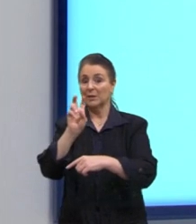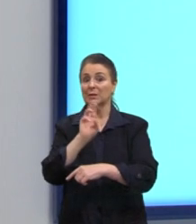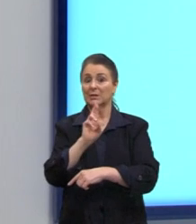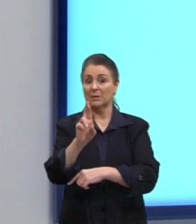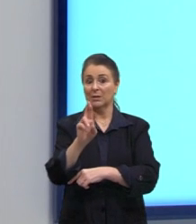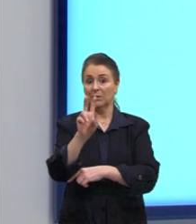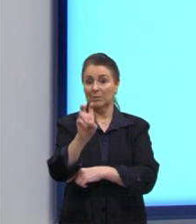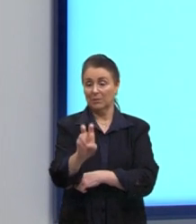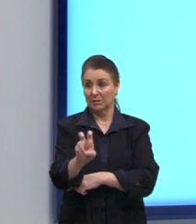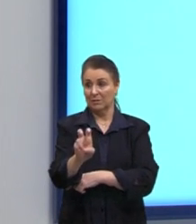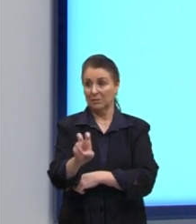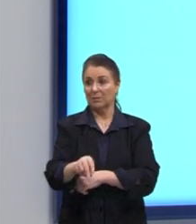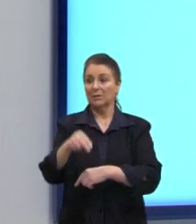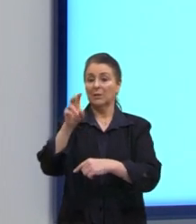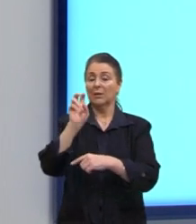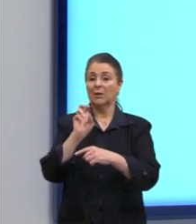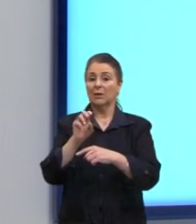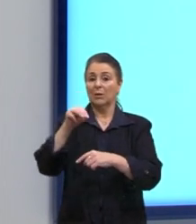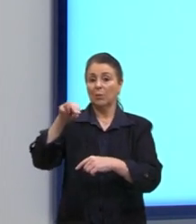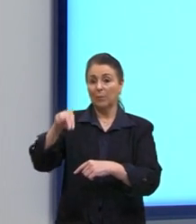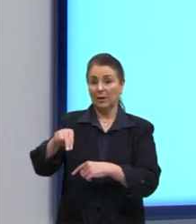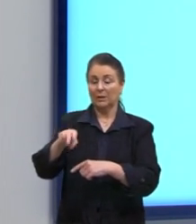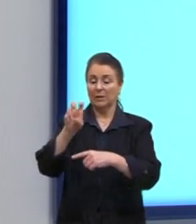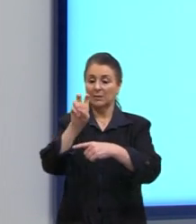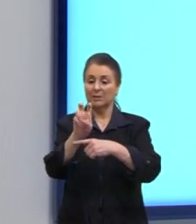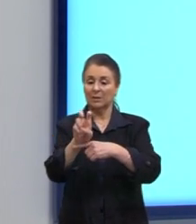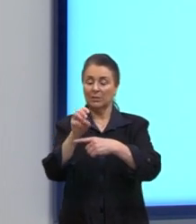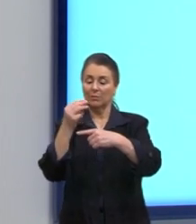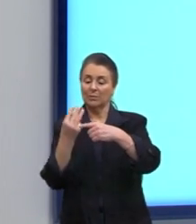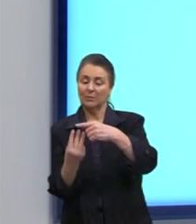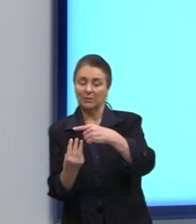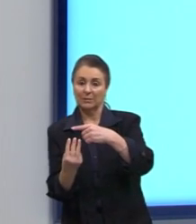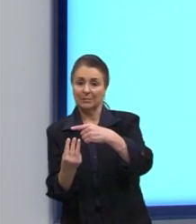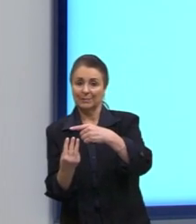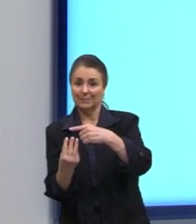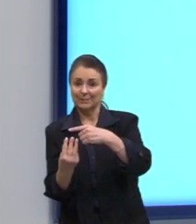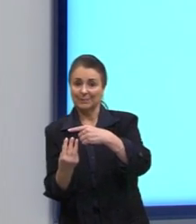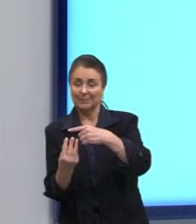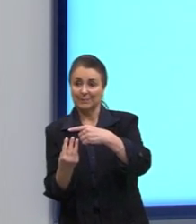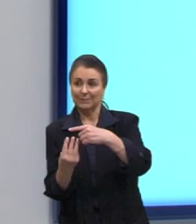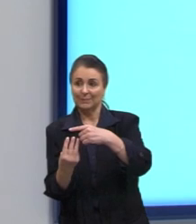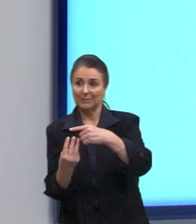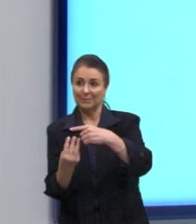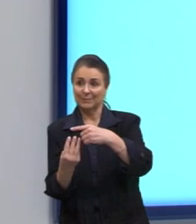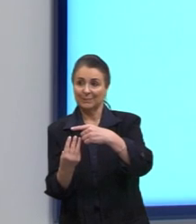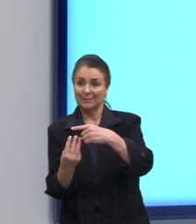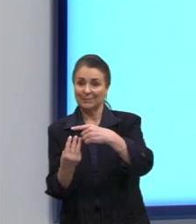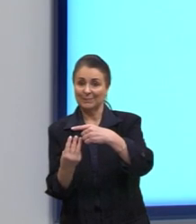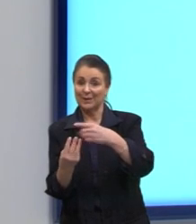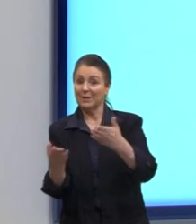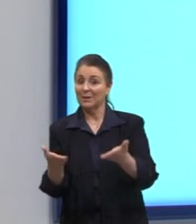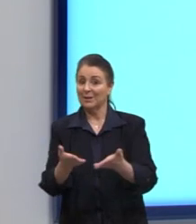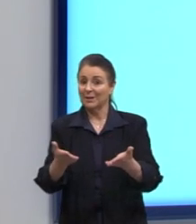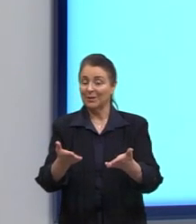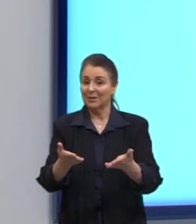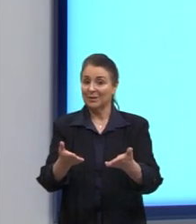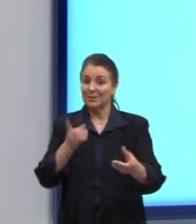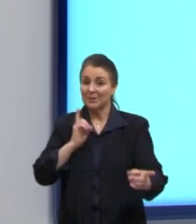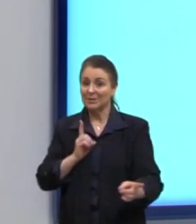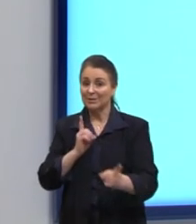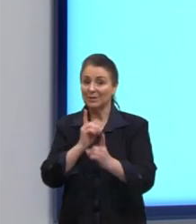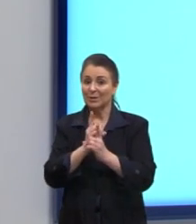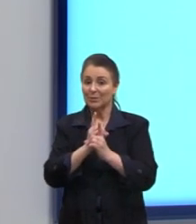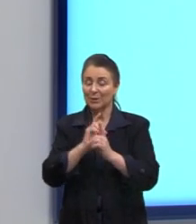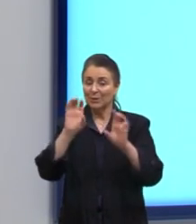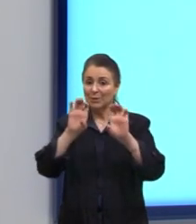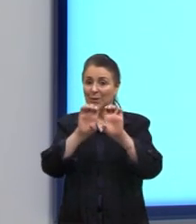o n seria 5 terços 5 sobre 3 e aí nós determinamos então agora né toda